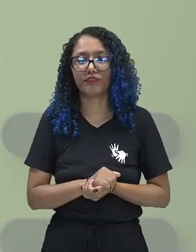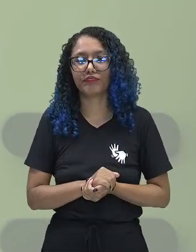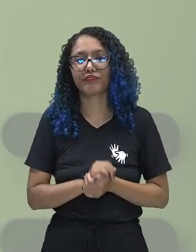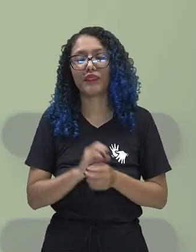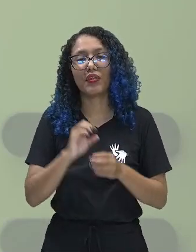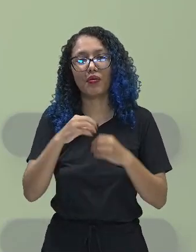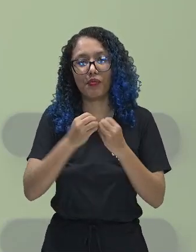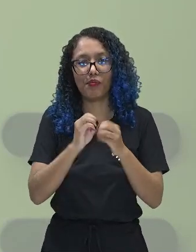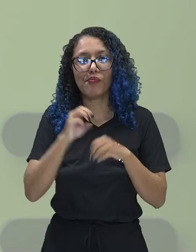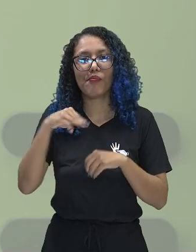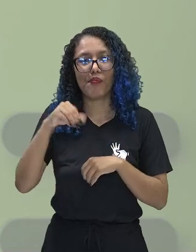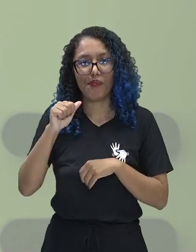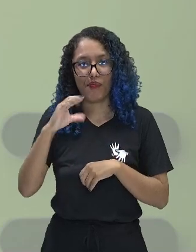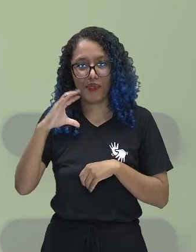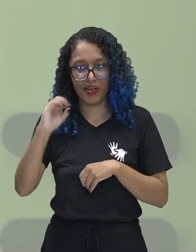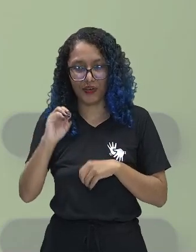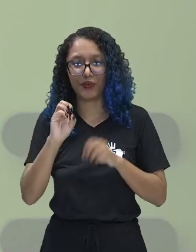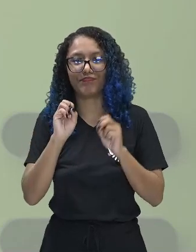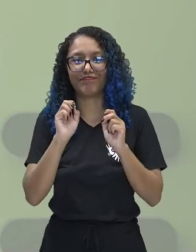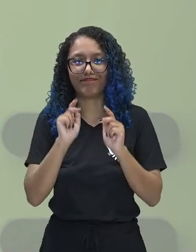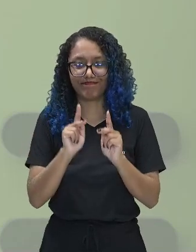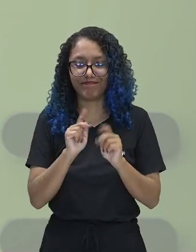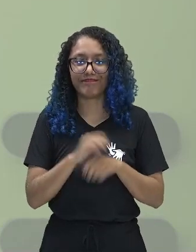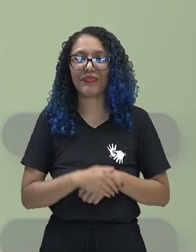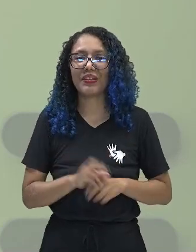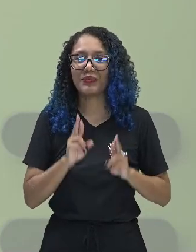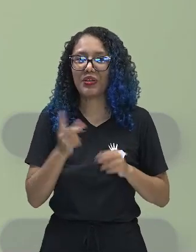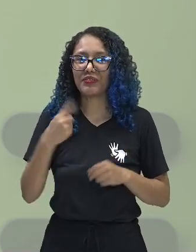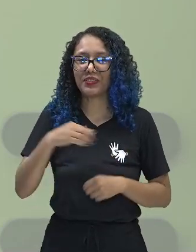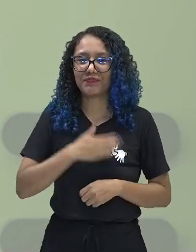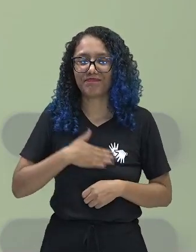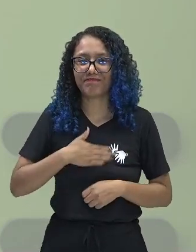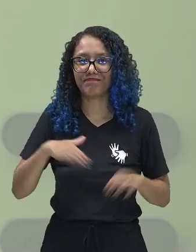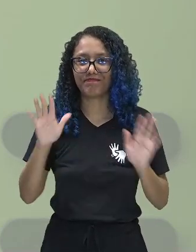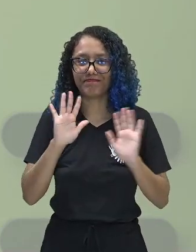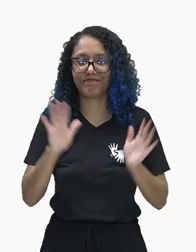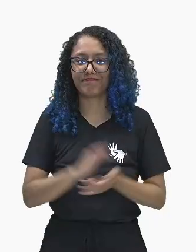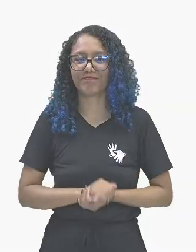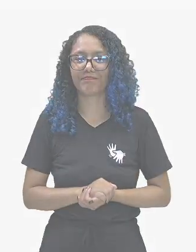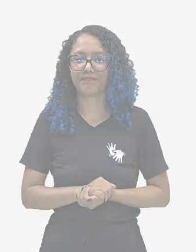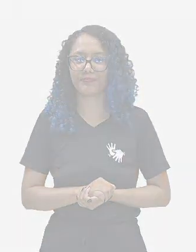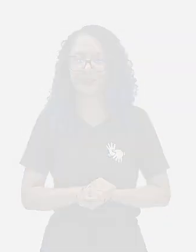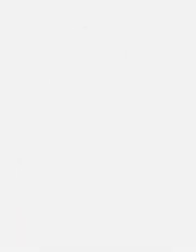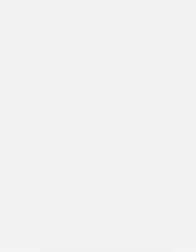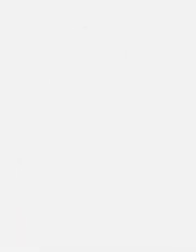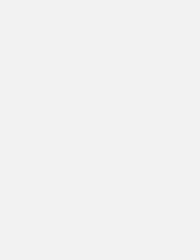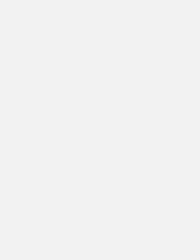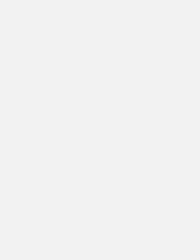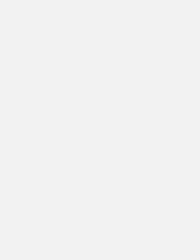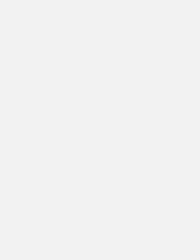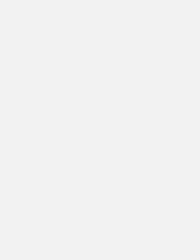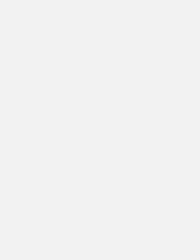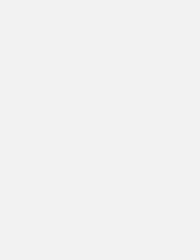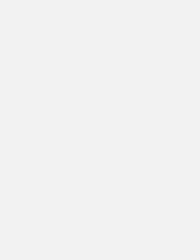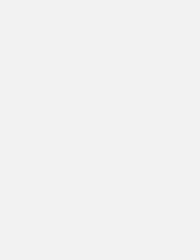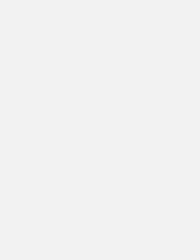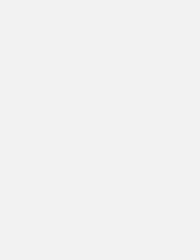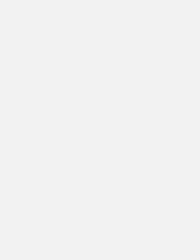macromoléculas. Espero que vocês tenham gostado e até a próxima! Tchau,